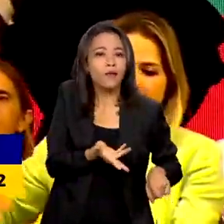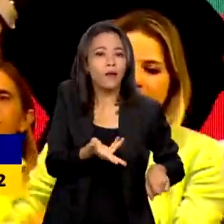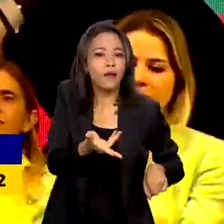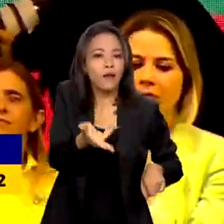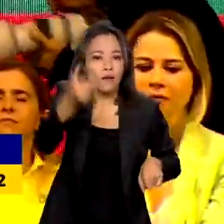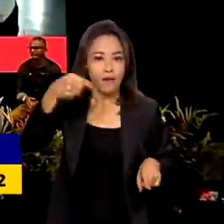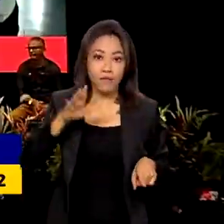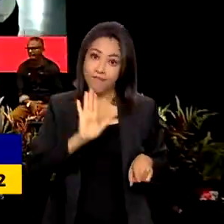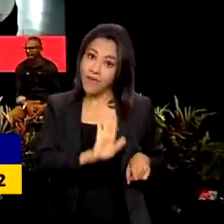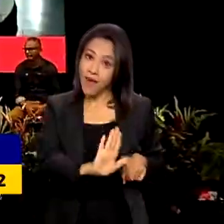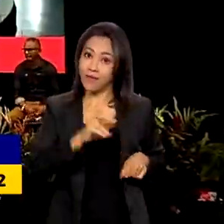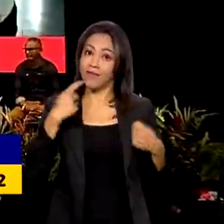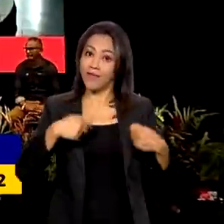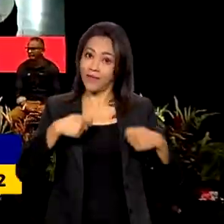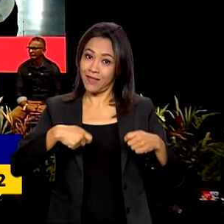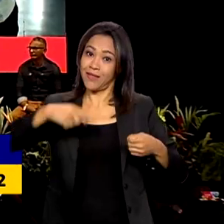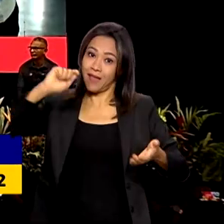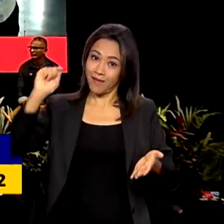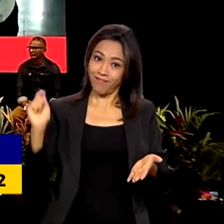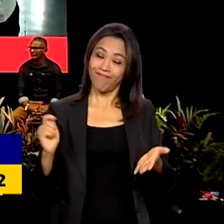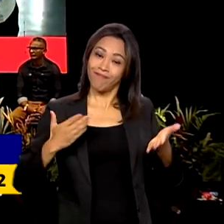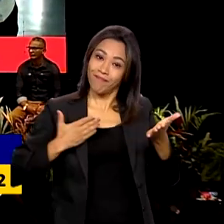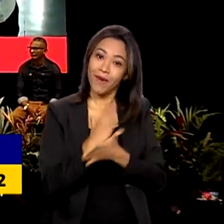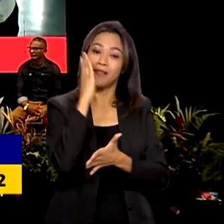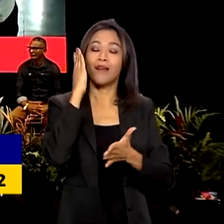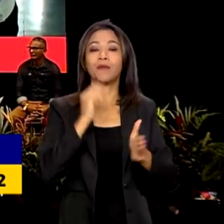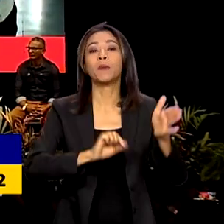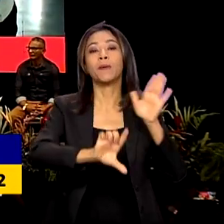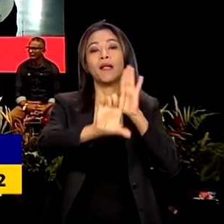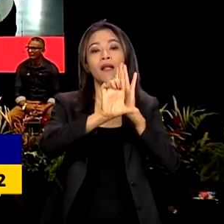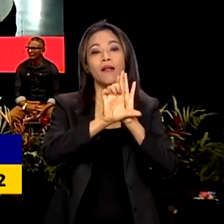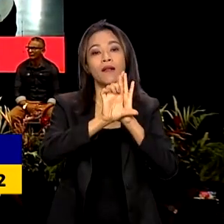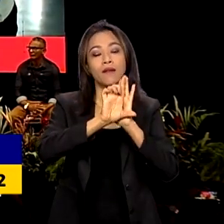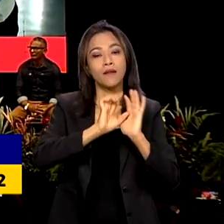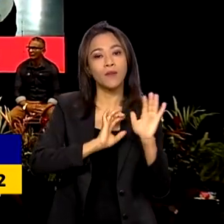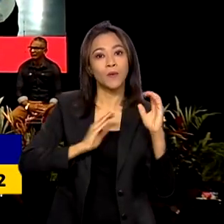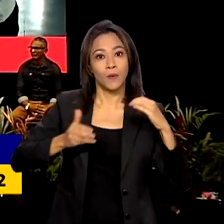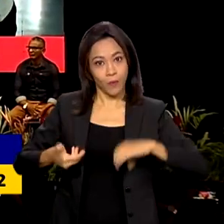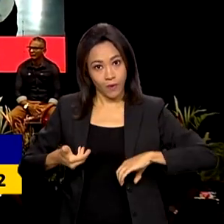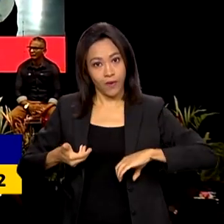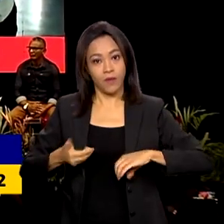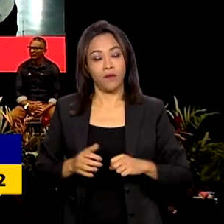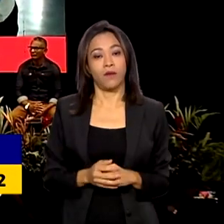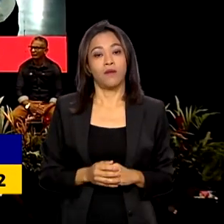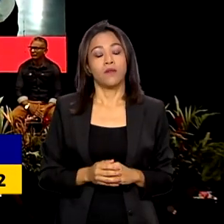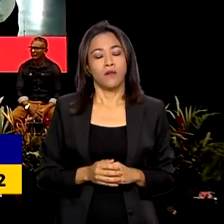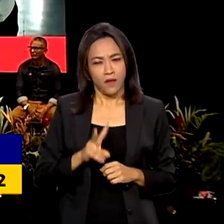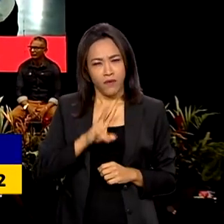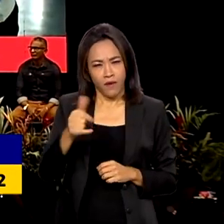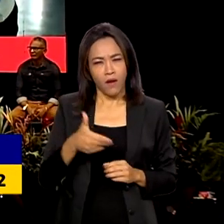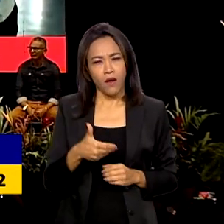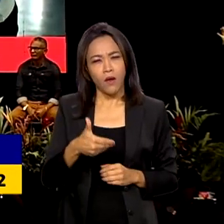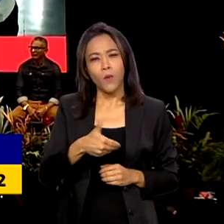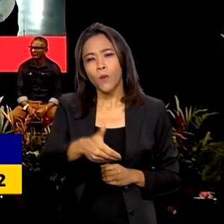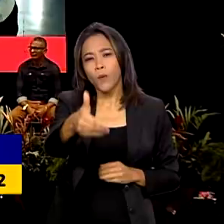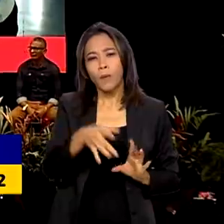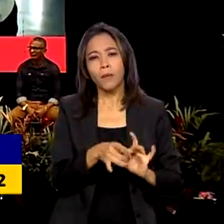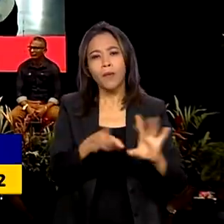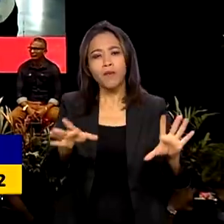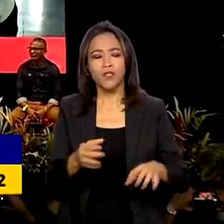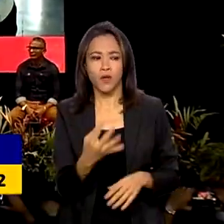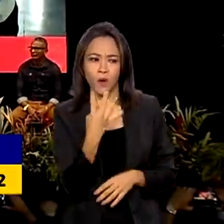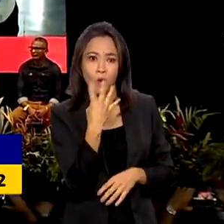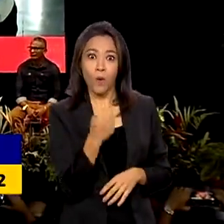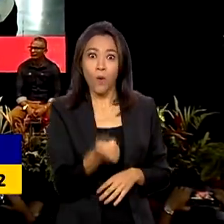que ser aprovado por uma lei lá no Congresso Nacional, que vai permitir que essas quase 3